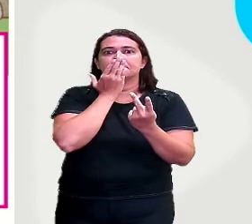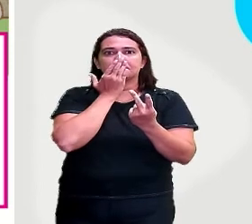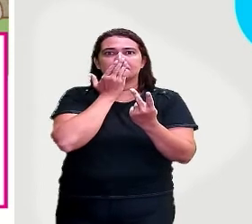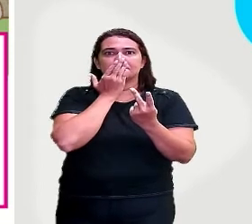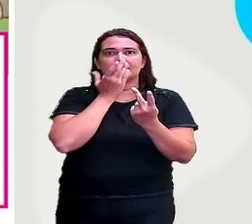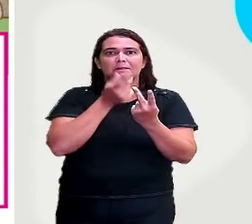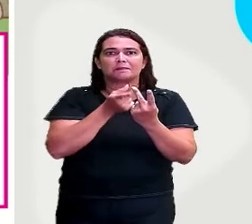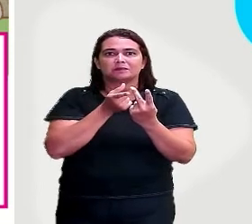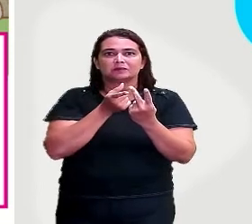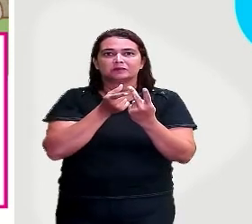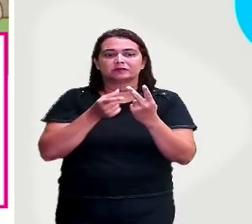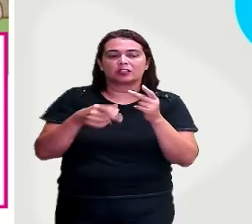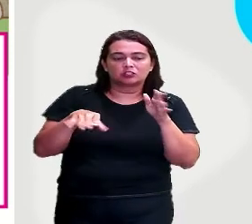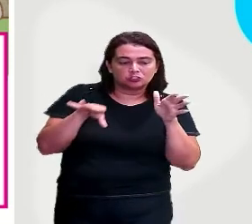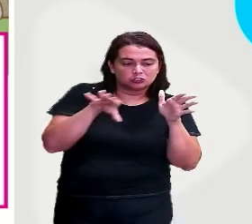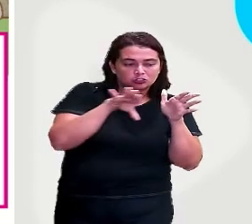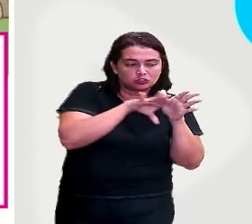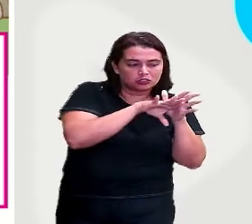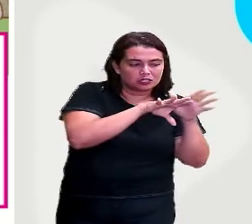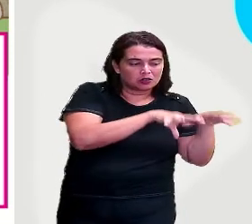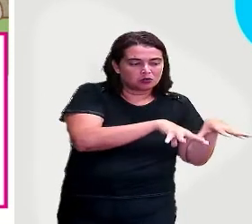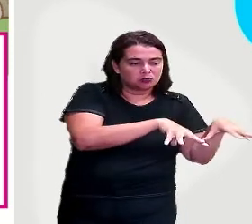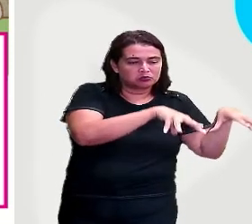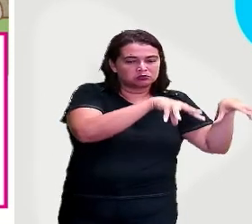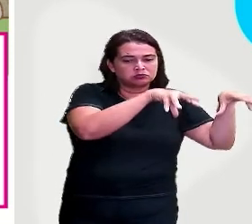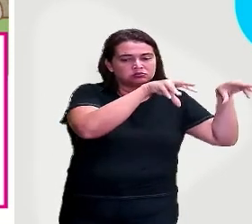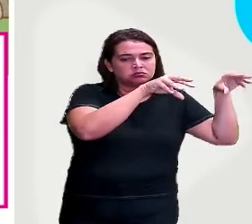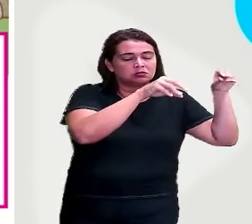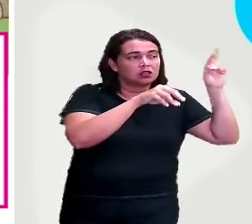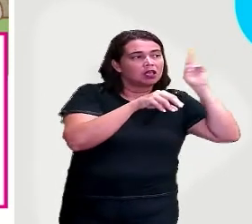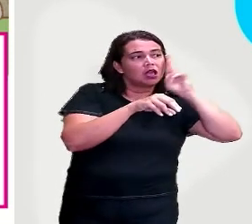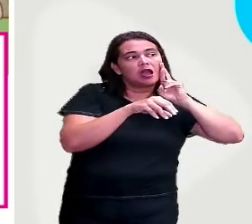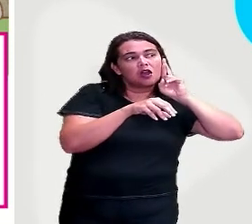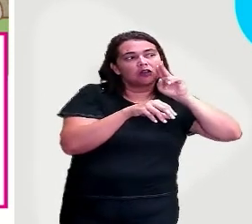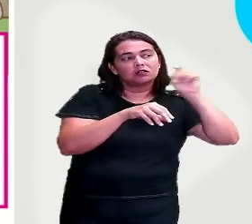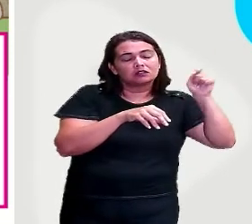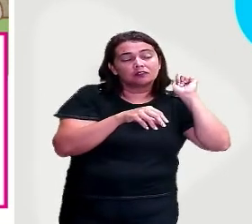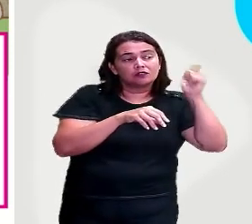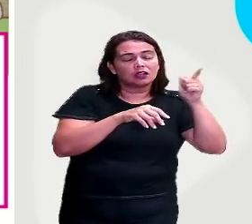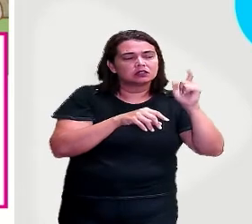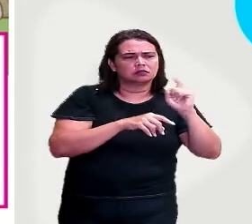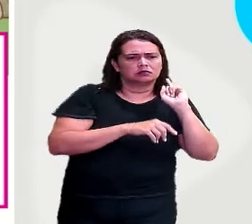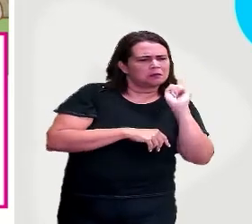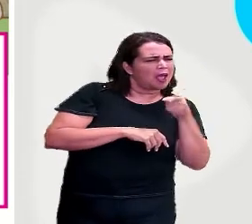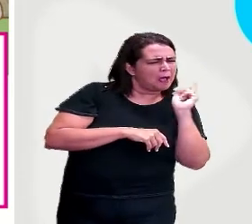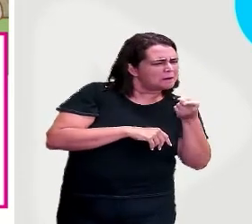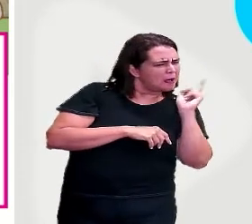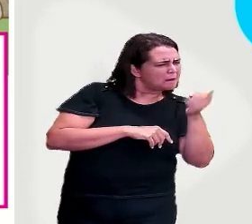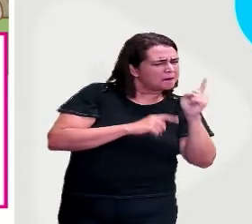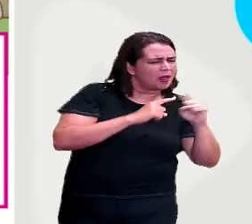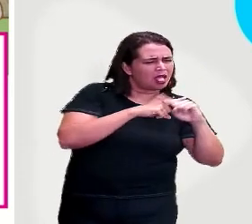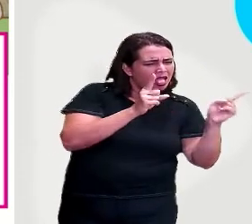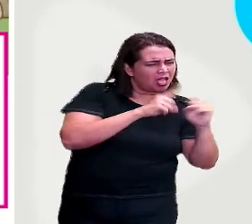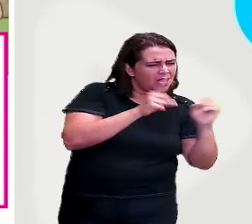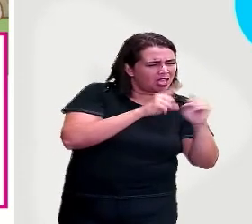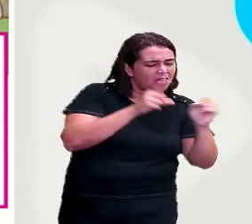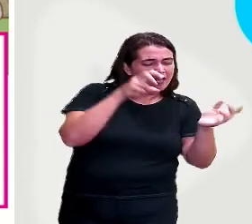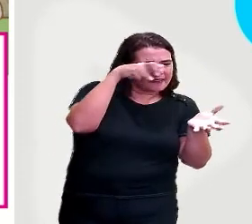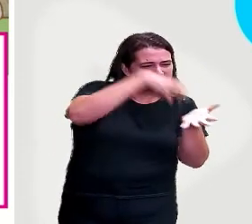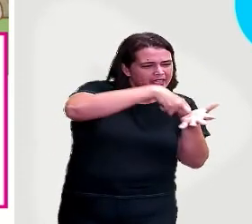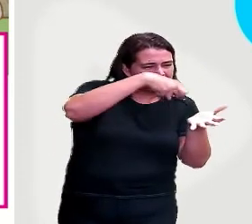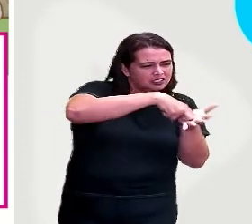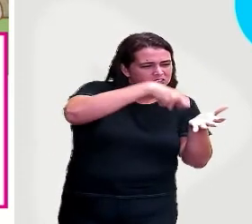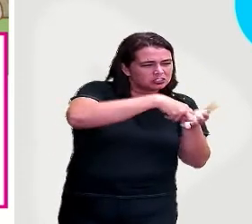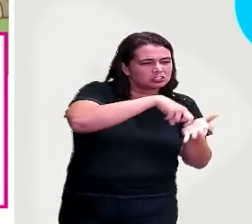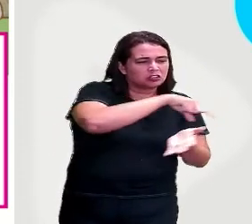Ao chegarem no castelo, levaram uma bronca da fada rosa, que lhes deu um castigo. Nunca